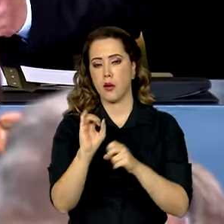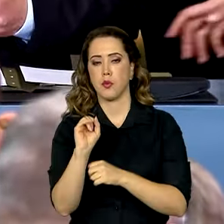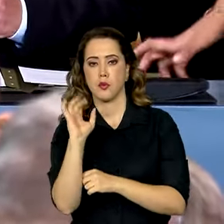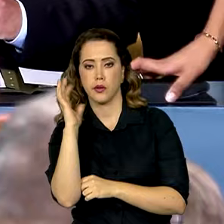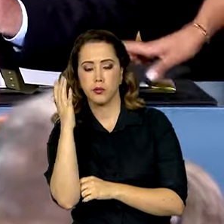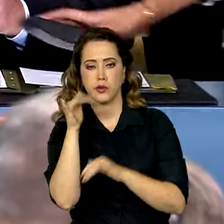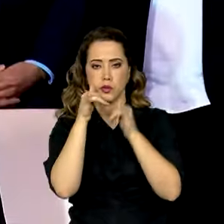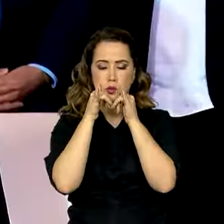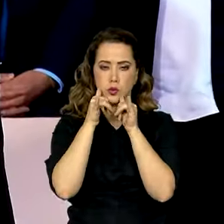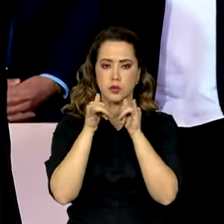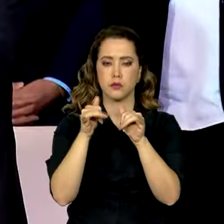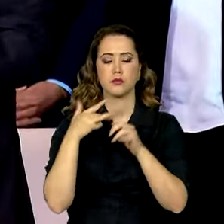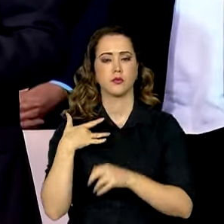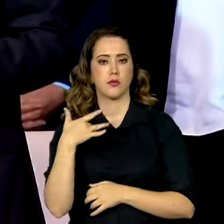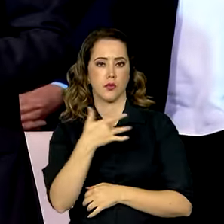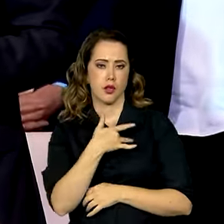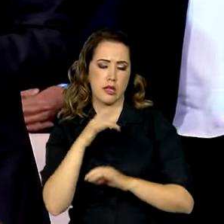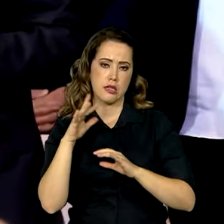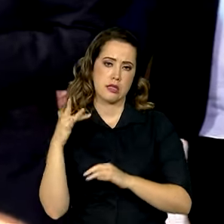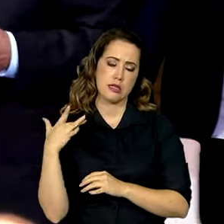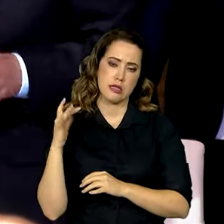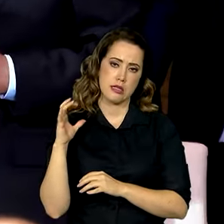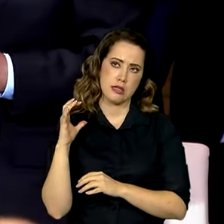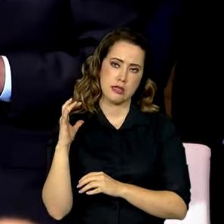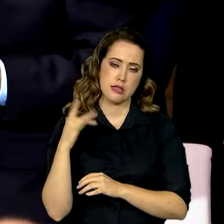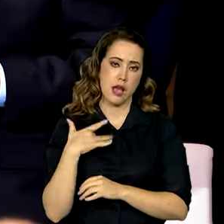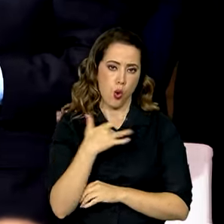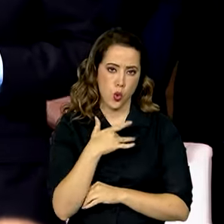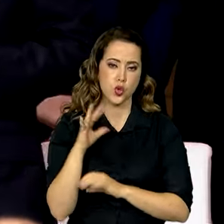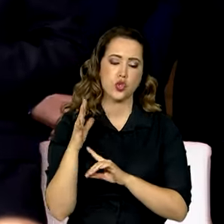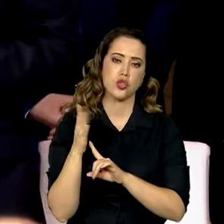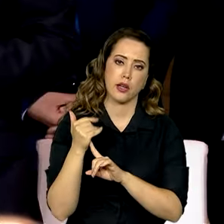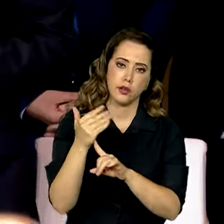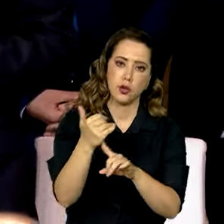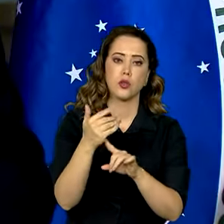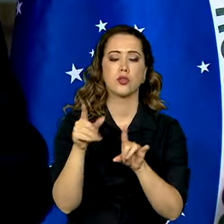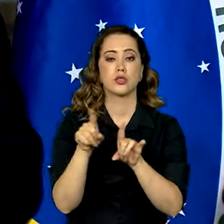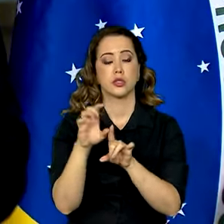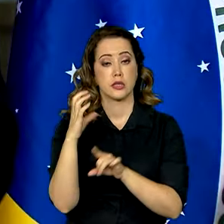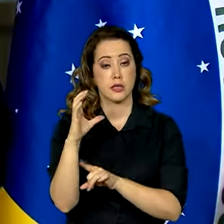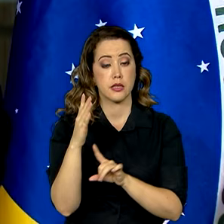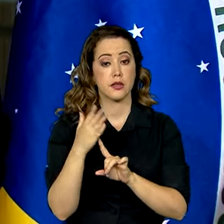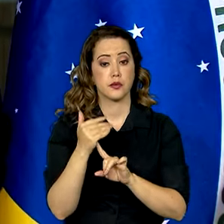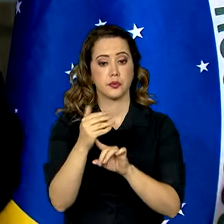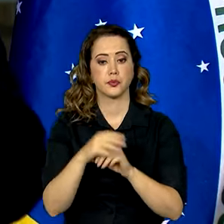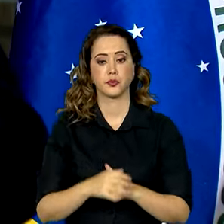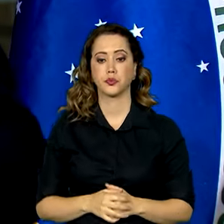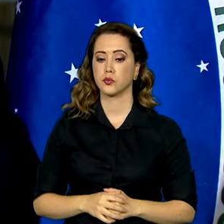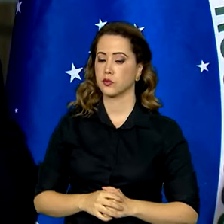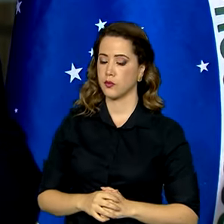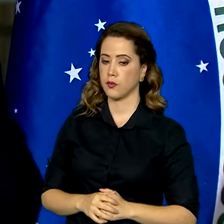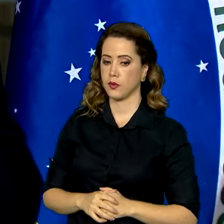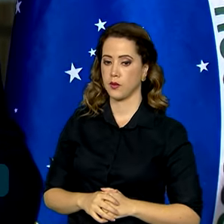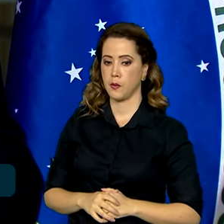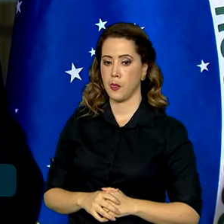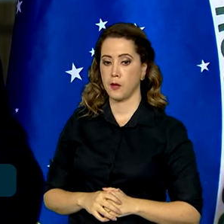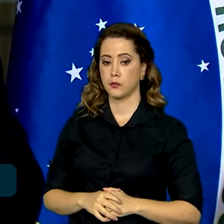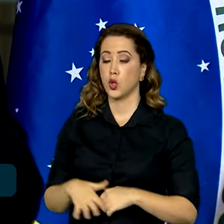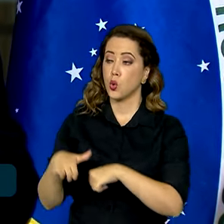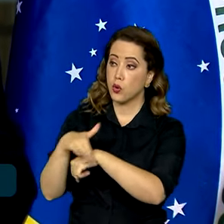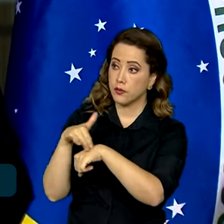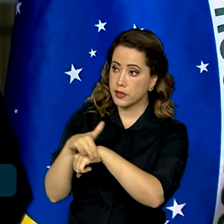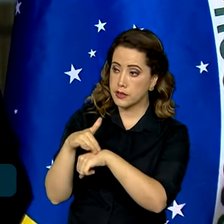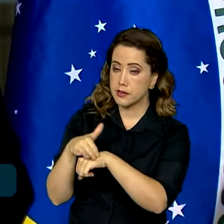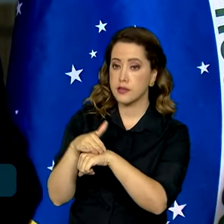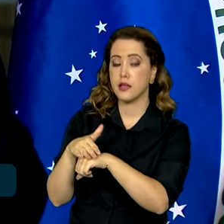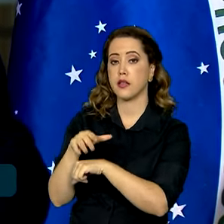energia, saúde, ciência e tecnologia e combate à desinformação. Discutir com o chanceler Schultz